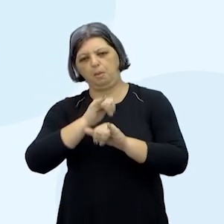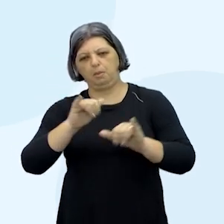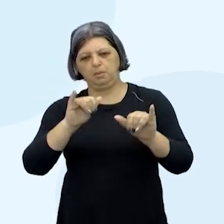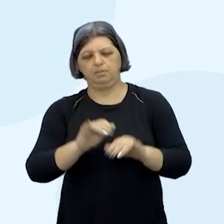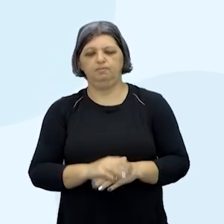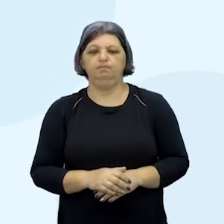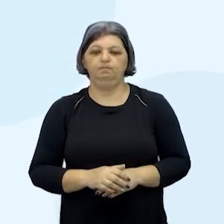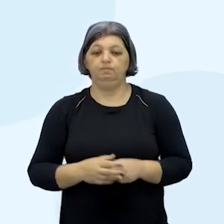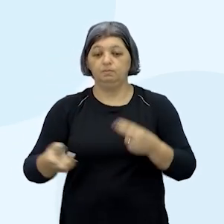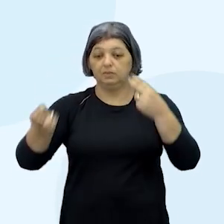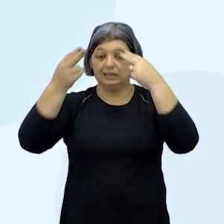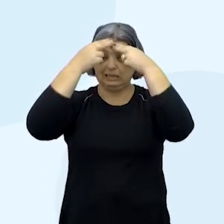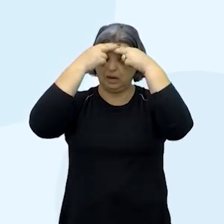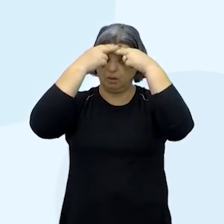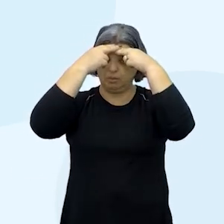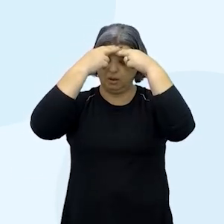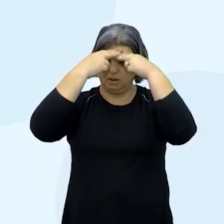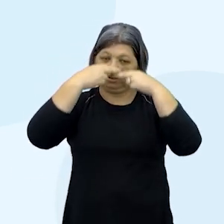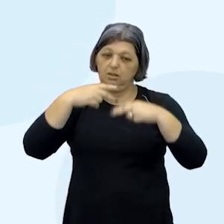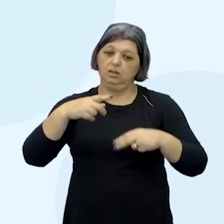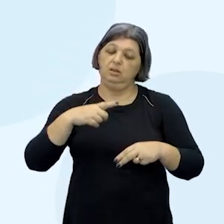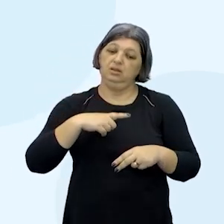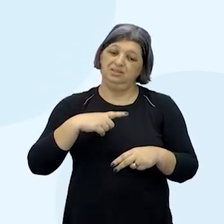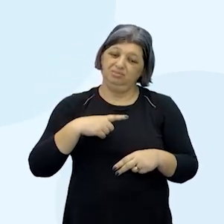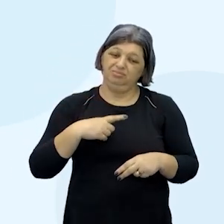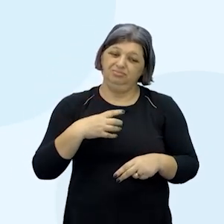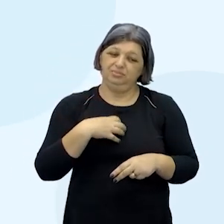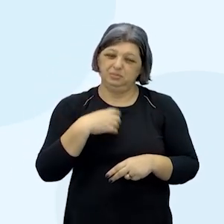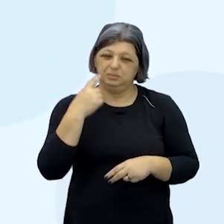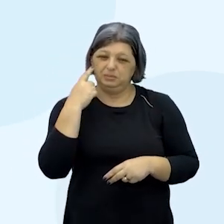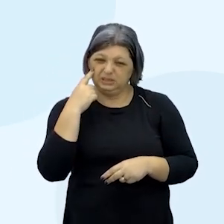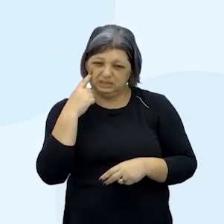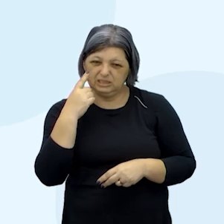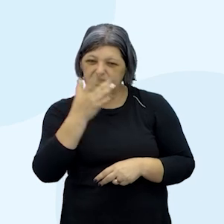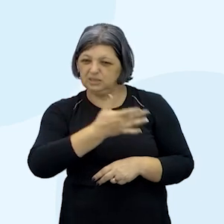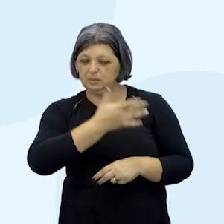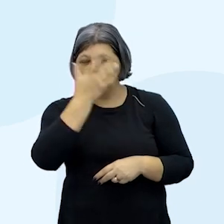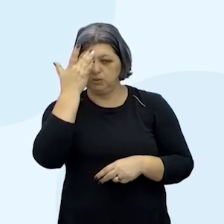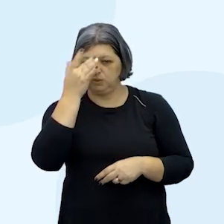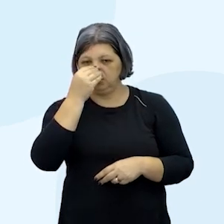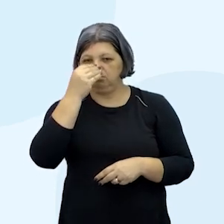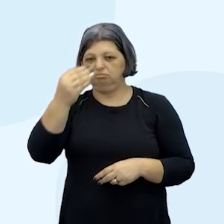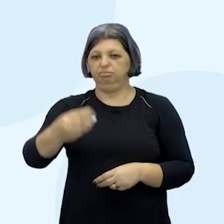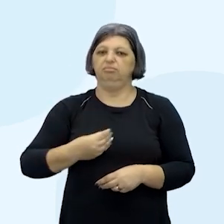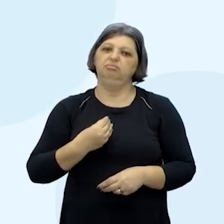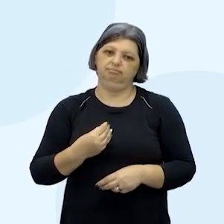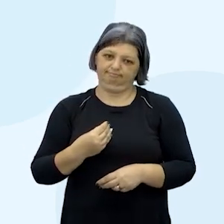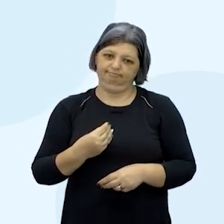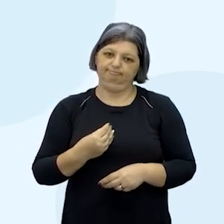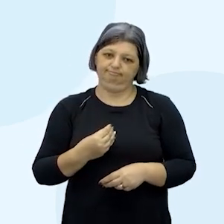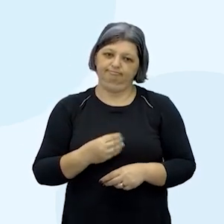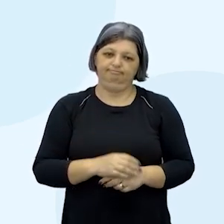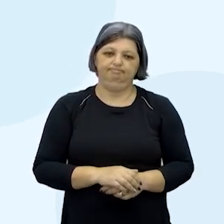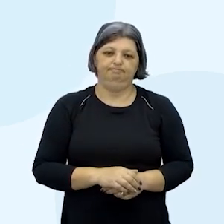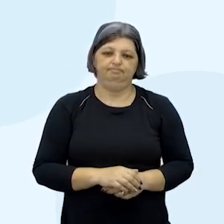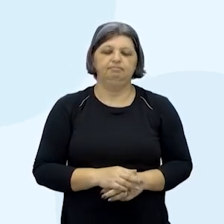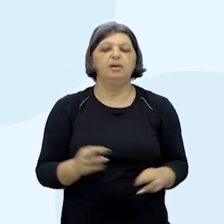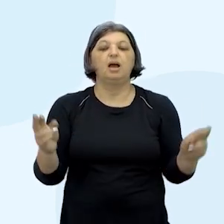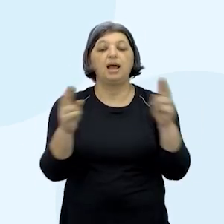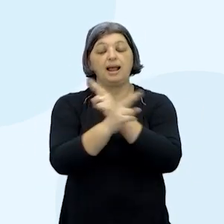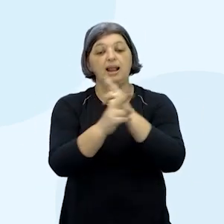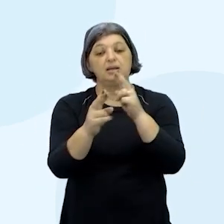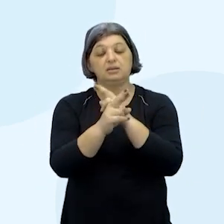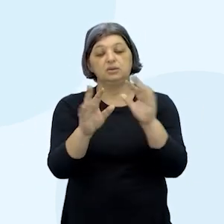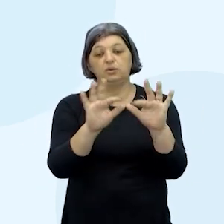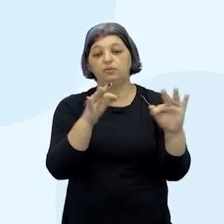traumas acho que ele tinha algum complexo de rejeição pelo menos é o que eu consigo analisar aqui vocês podem achar outros né relação com a